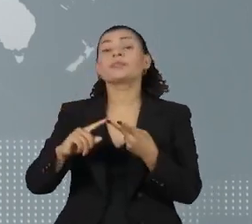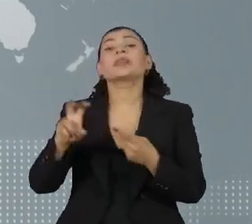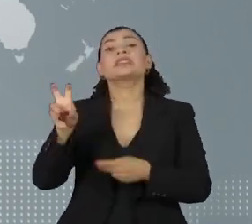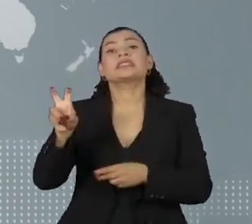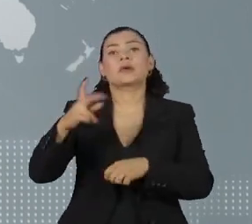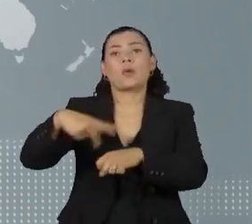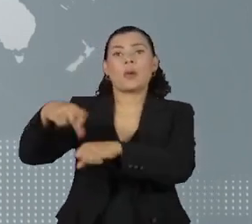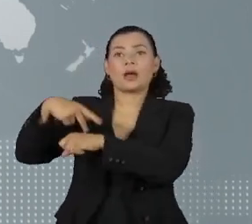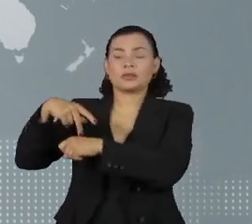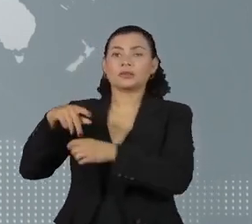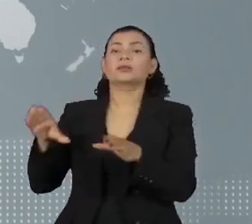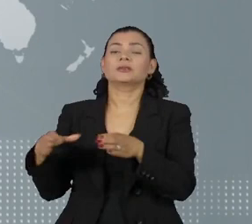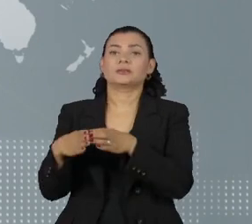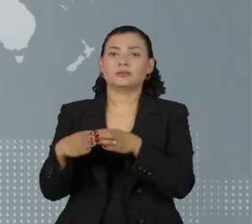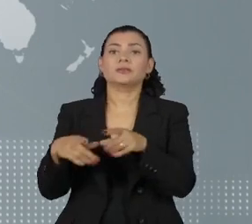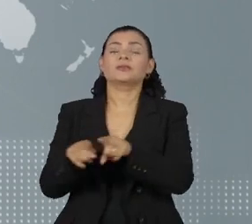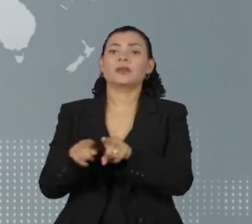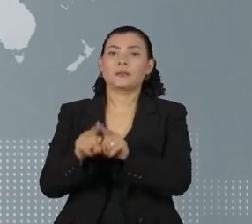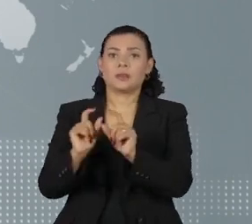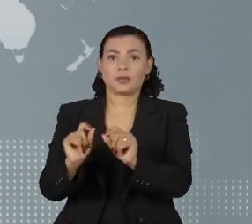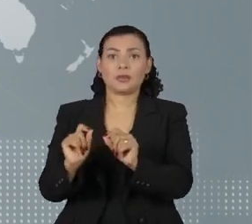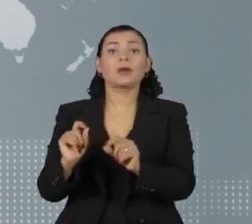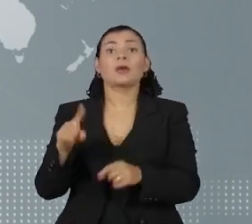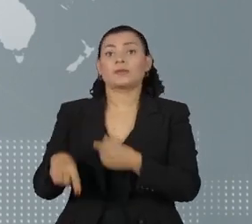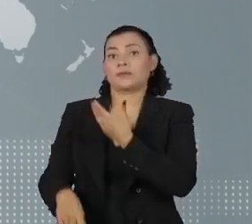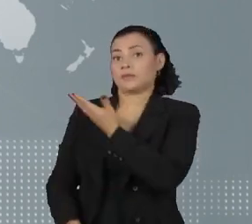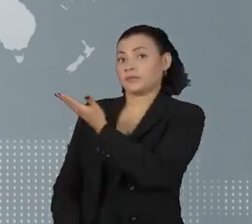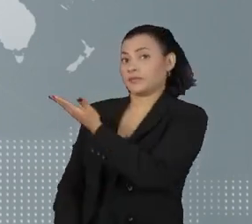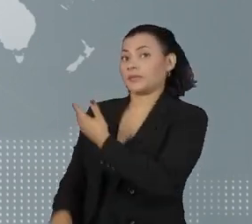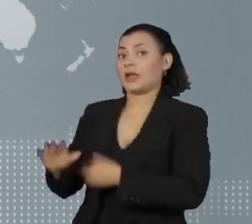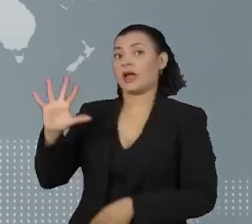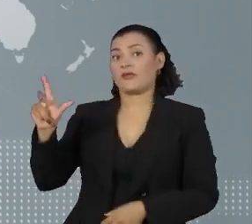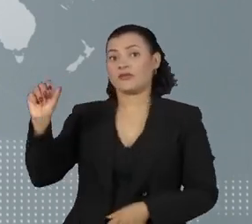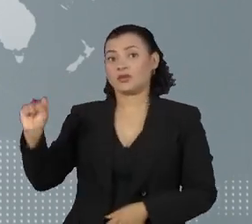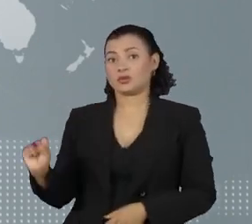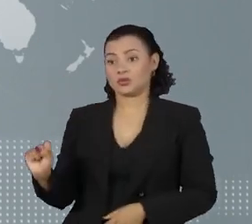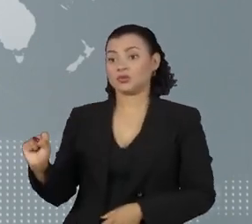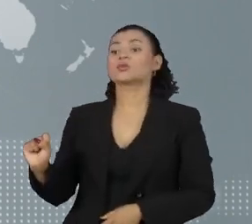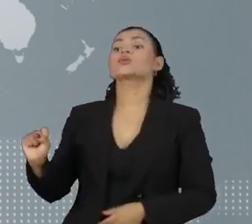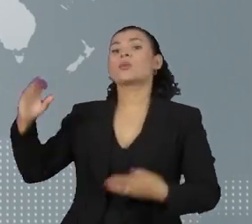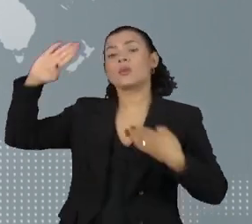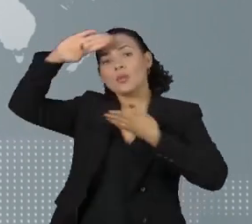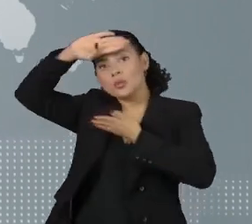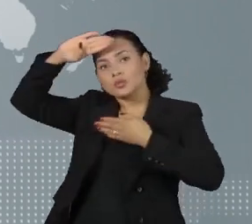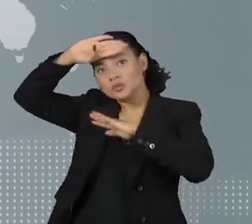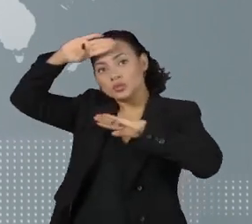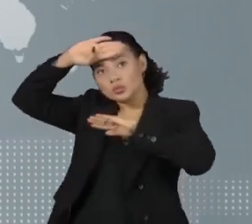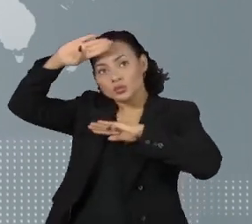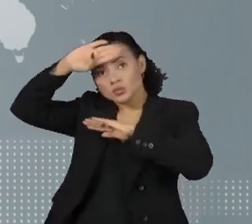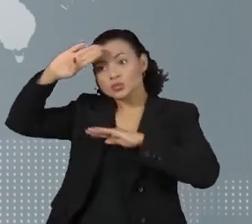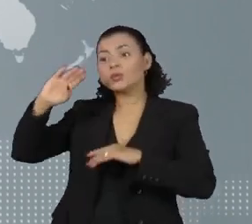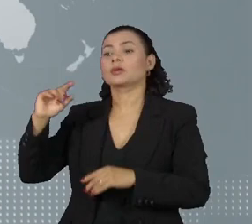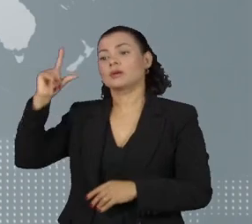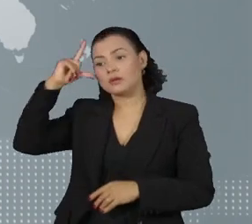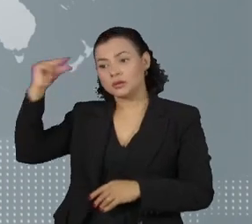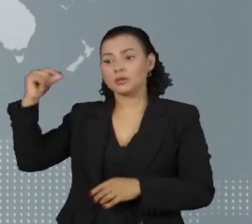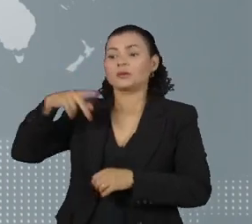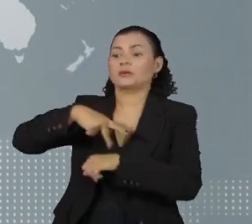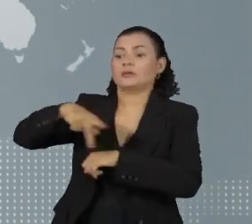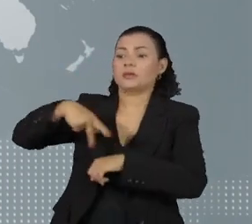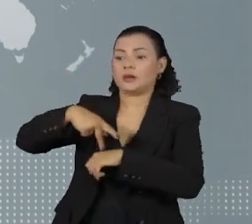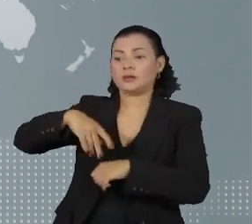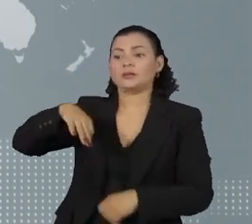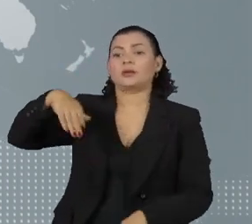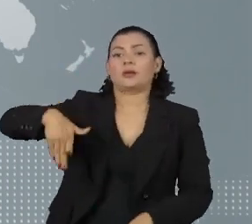países da União Aduaneira formados pela África do Sul, Botsuana, Lesoto, Suazilândia e Namíbia.